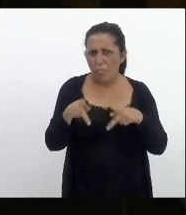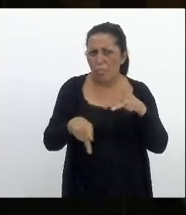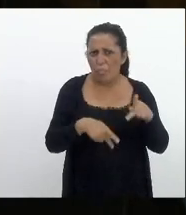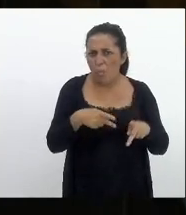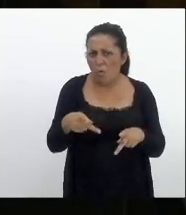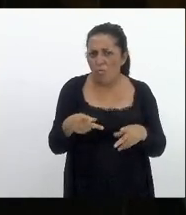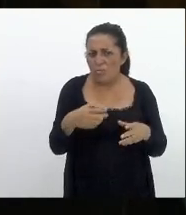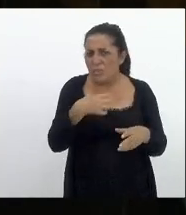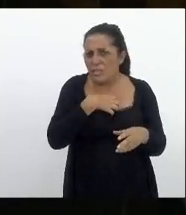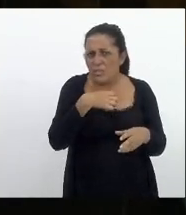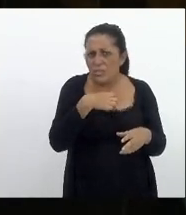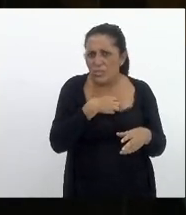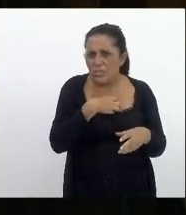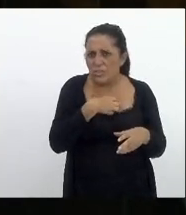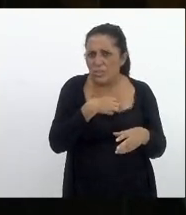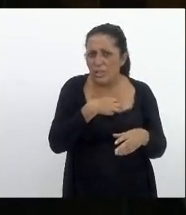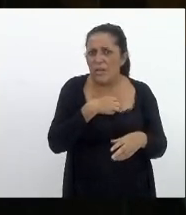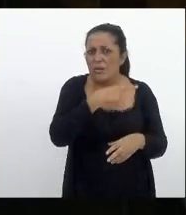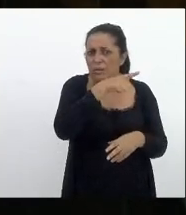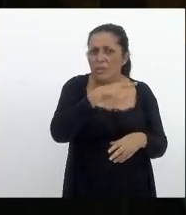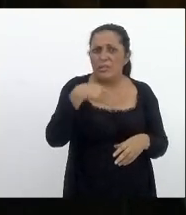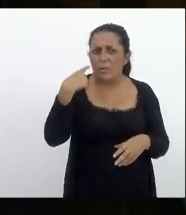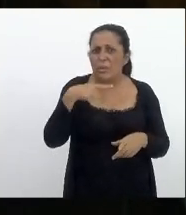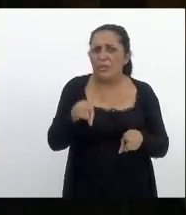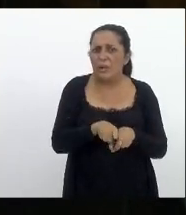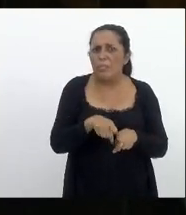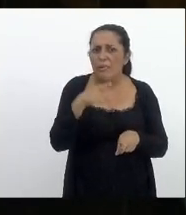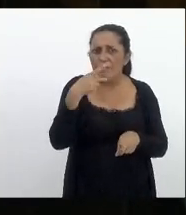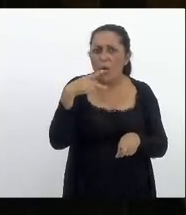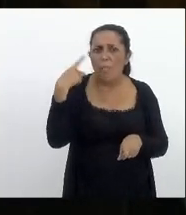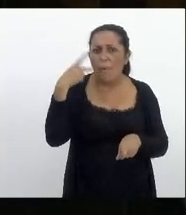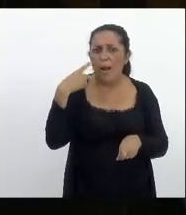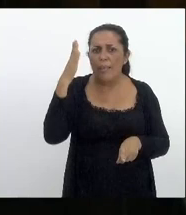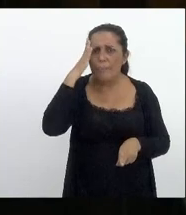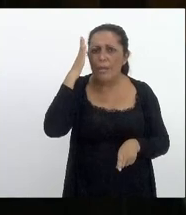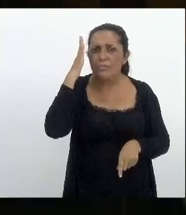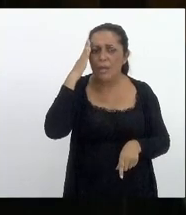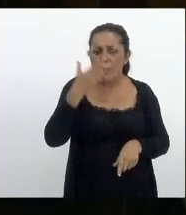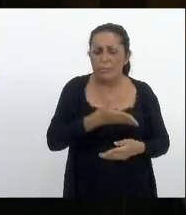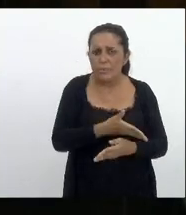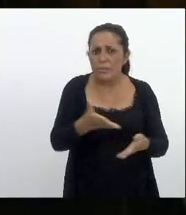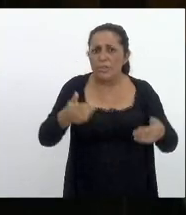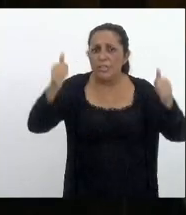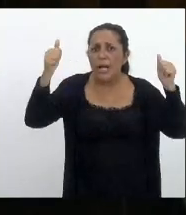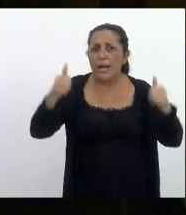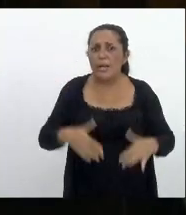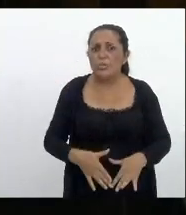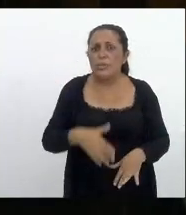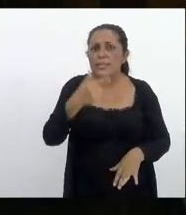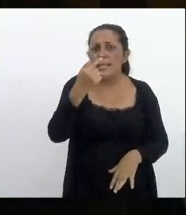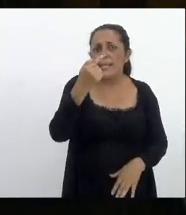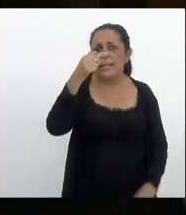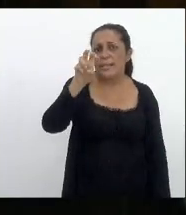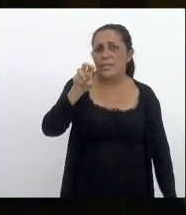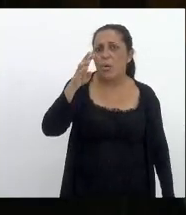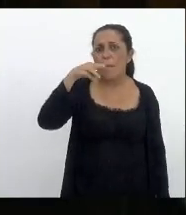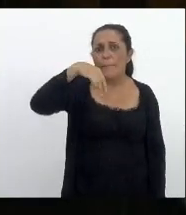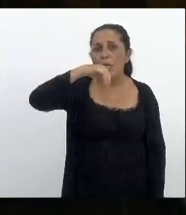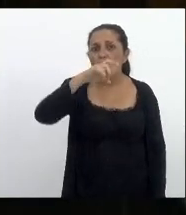ponta da linha porque assim como a nobre deputada também disse e todo o parlamento sabe já foi gasto mais de 75